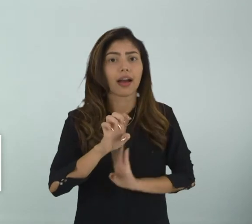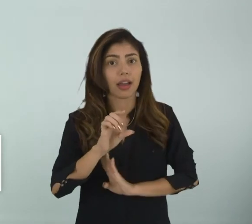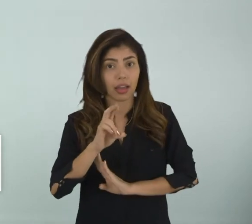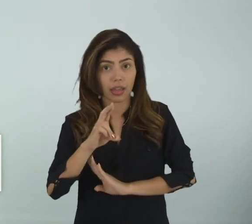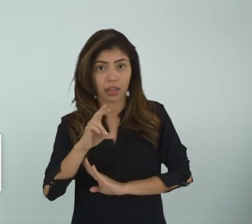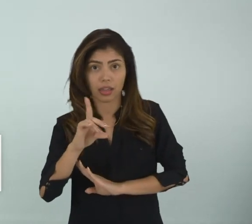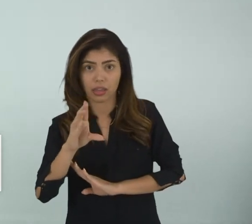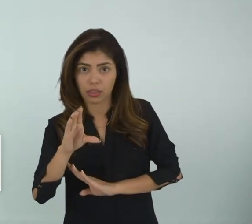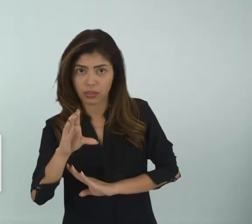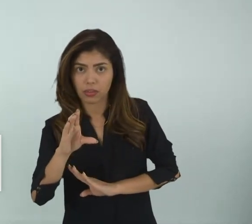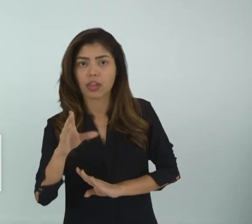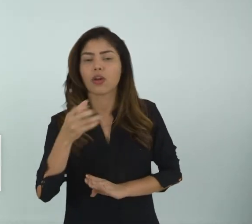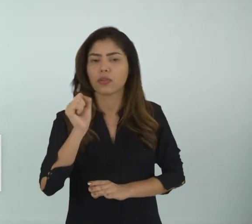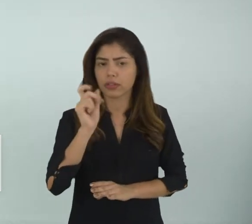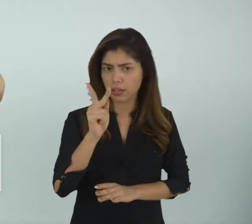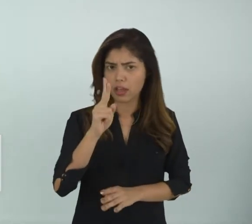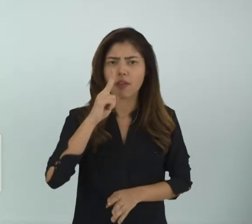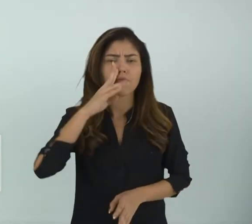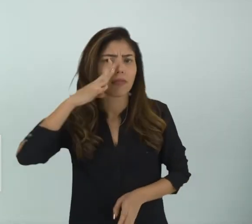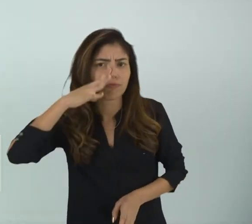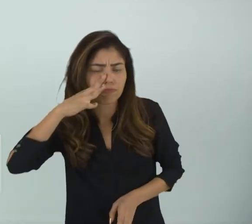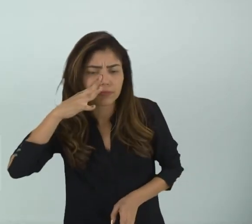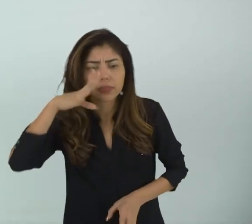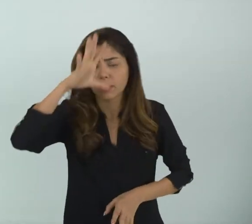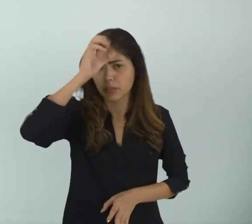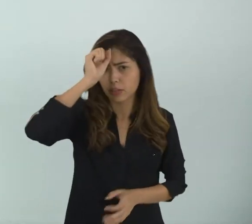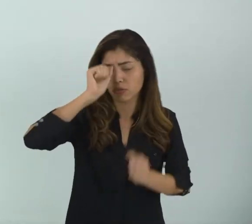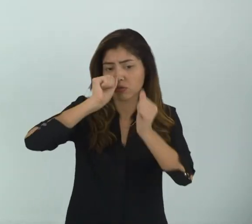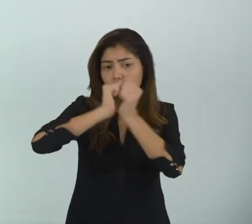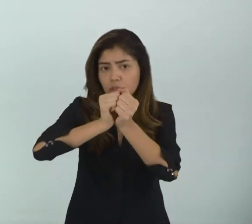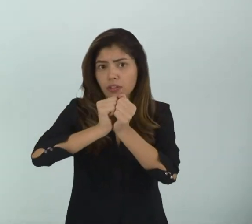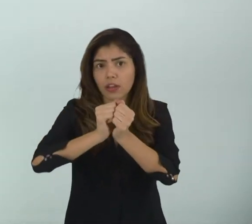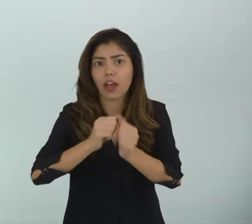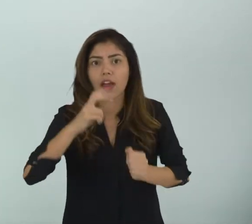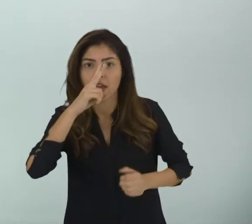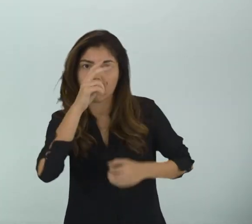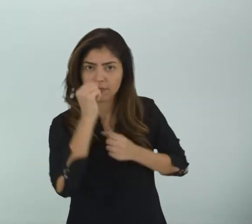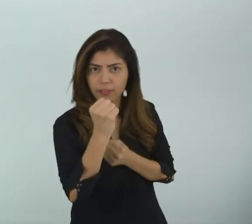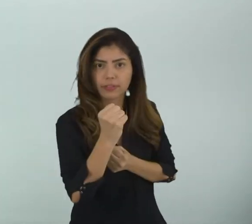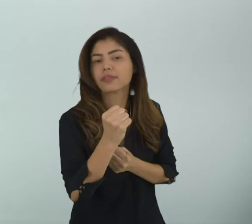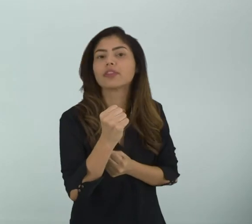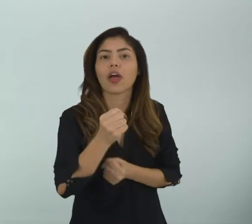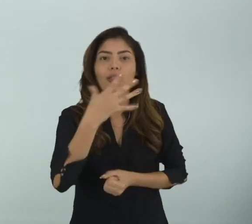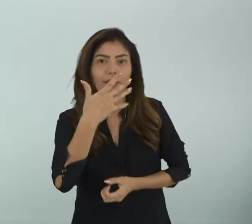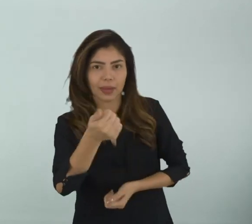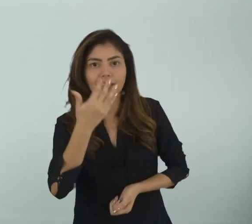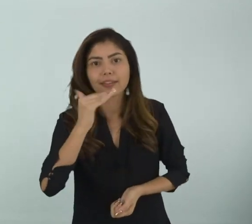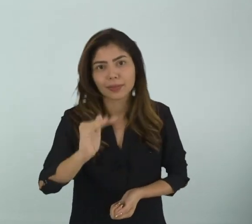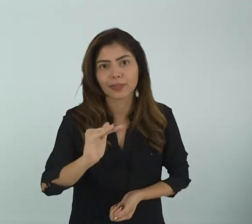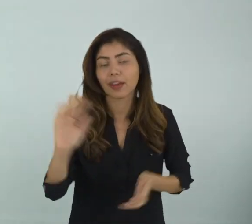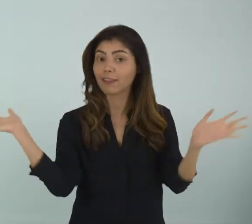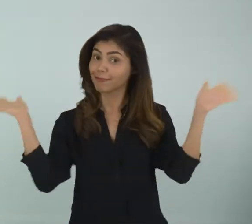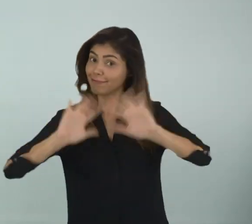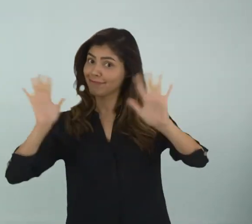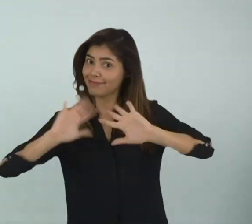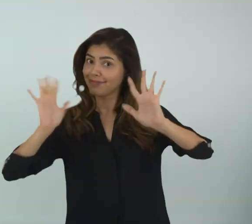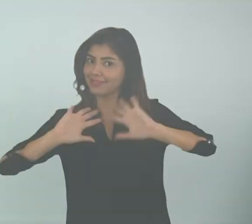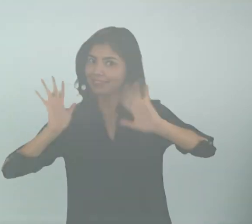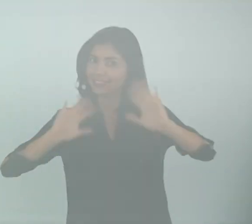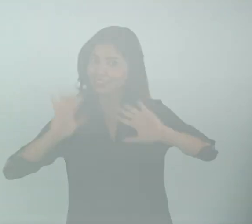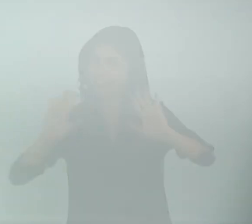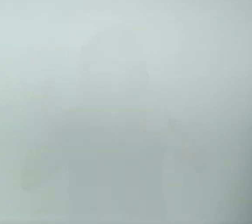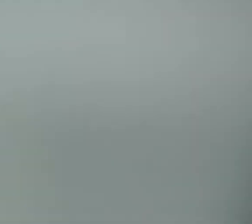Ok? Vamos assistir Vamos aprender juntos Porque juntos Nós somos mais fortes Tudo bem, crianças? Tchau, tchau